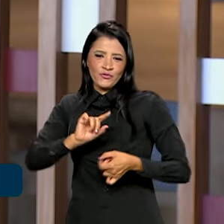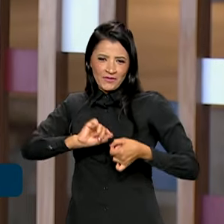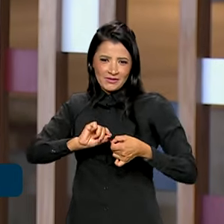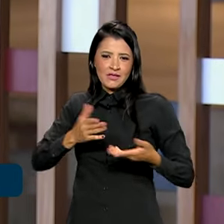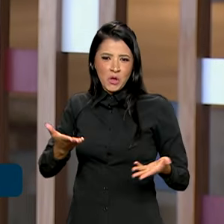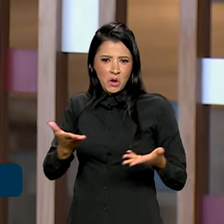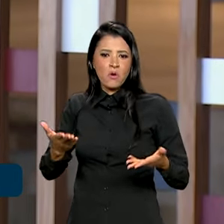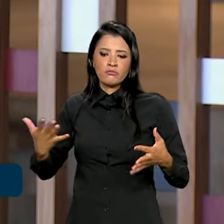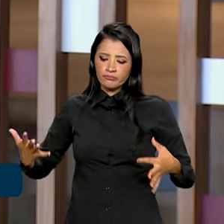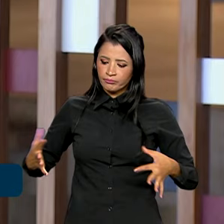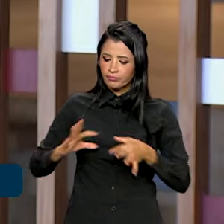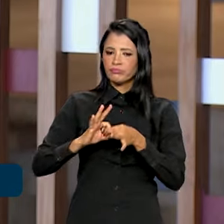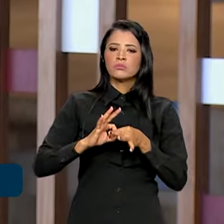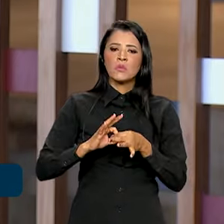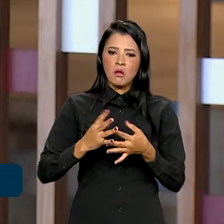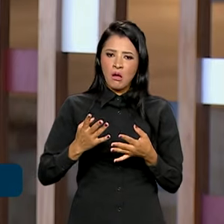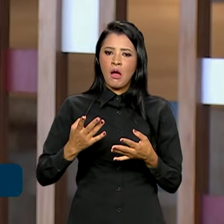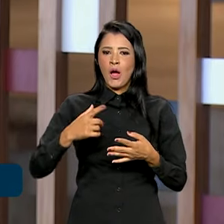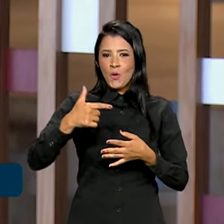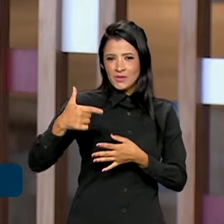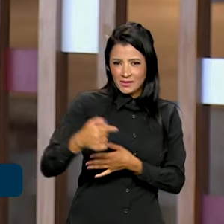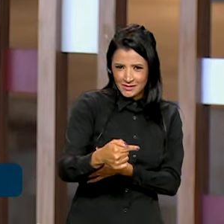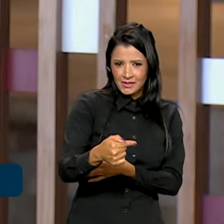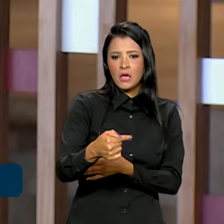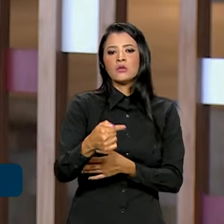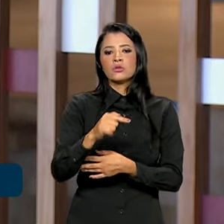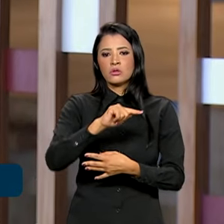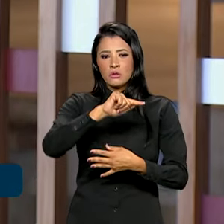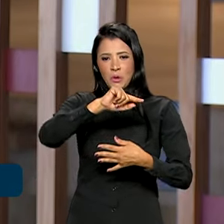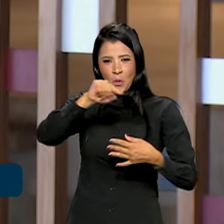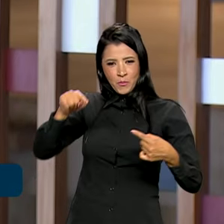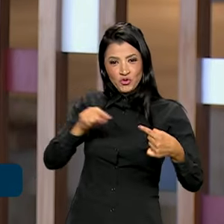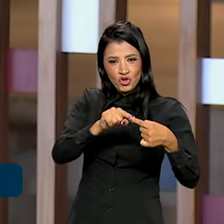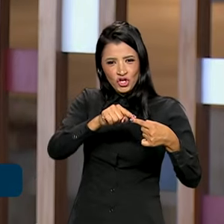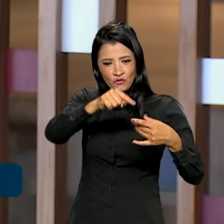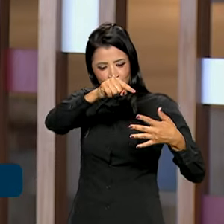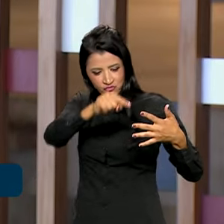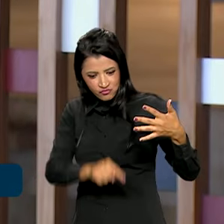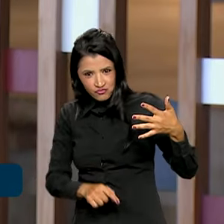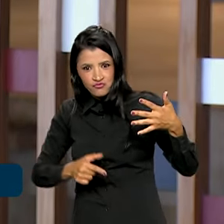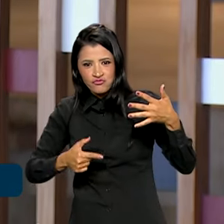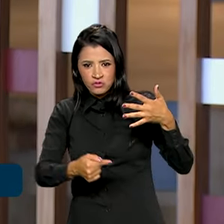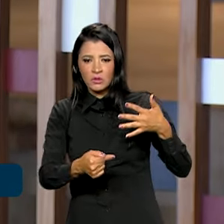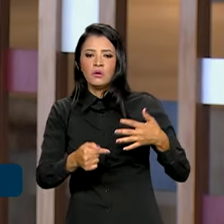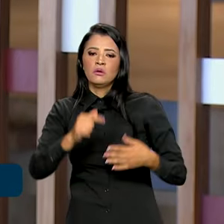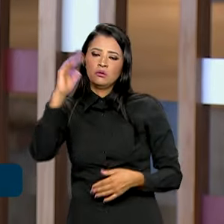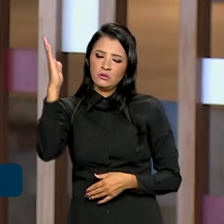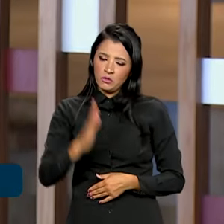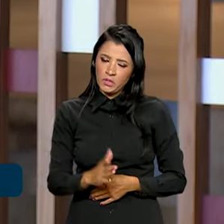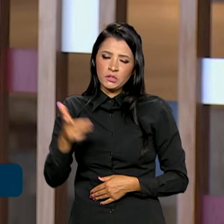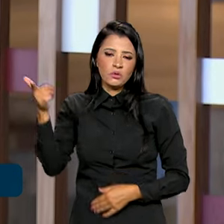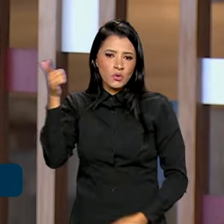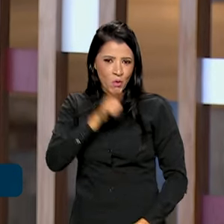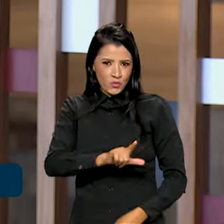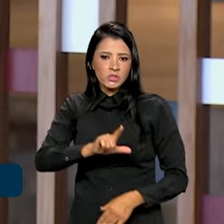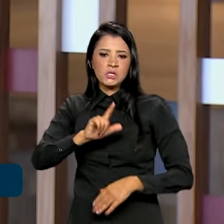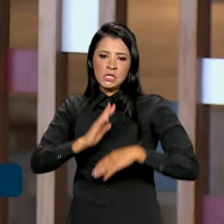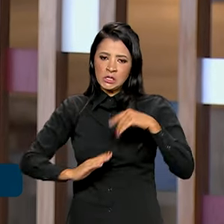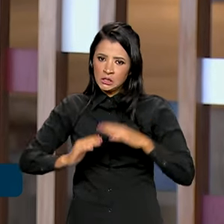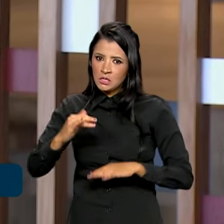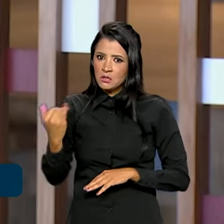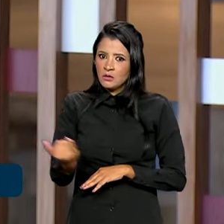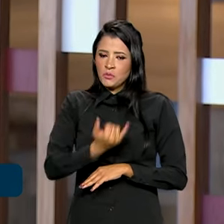vinculado aos 17 objetivos e que o Brasil possa cumprir essa tarefa